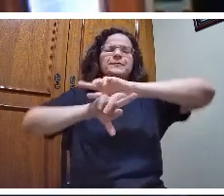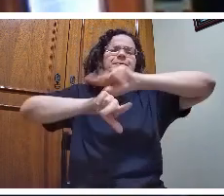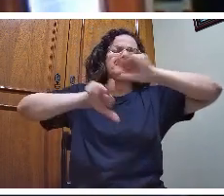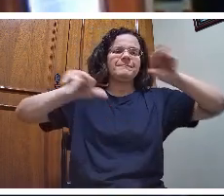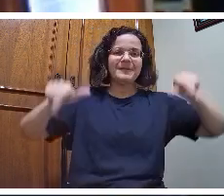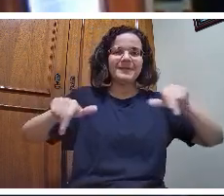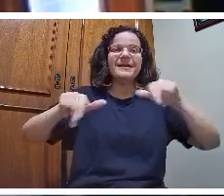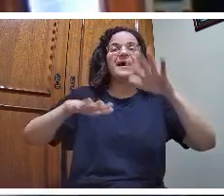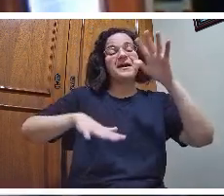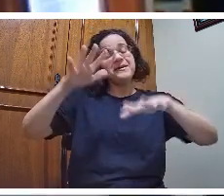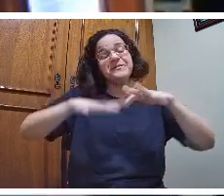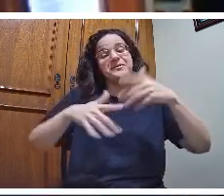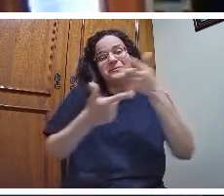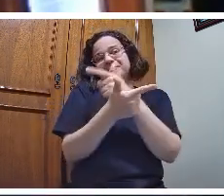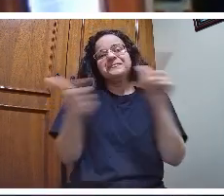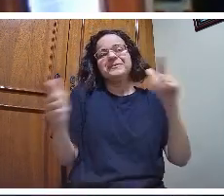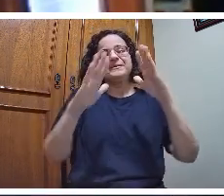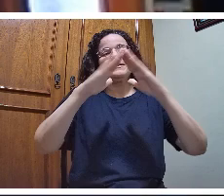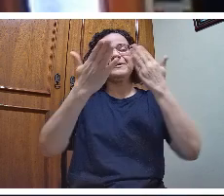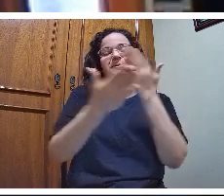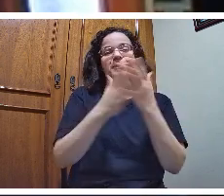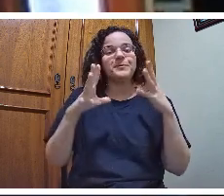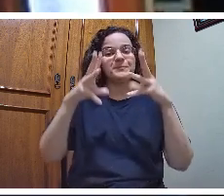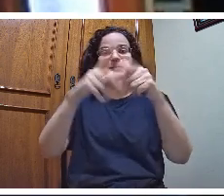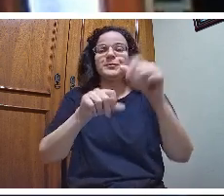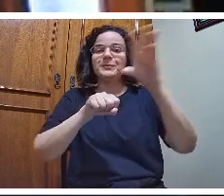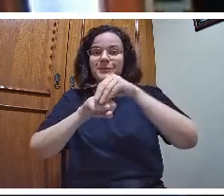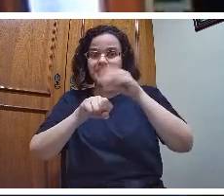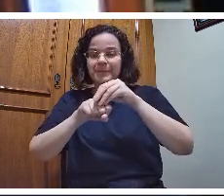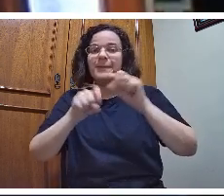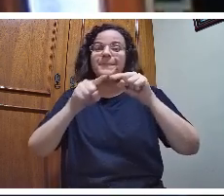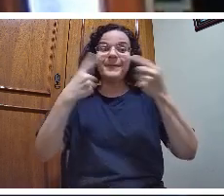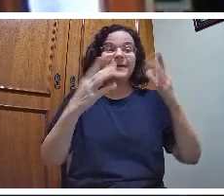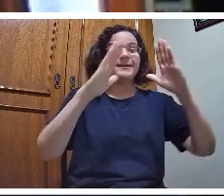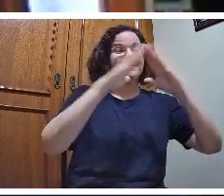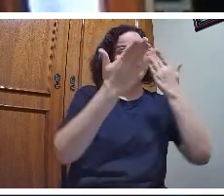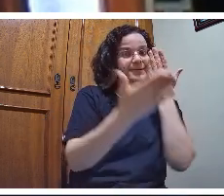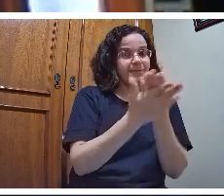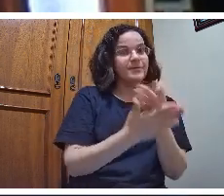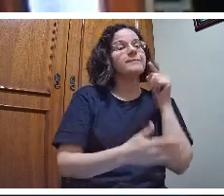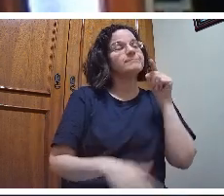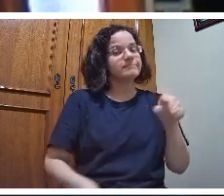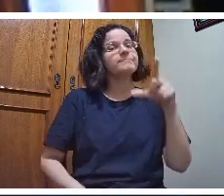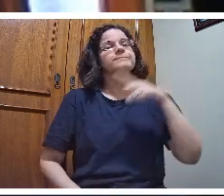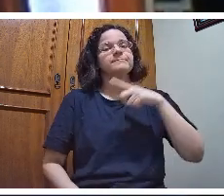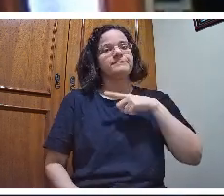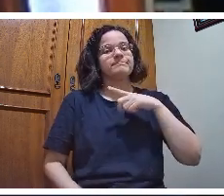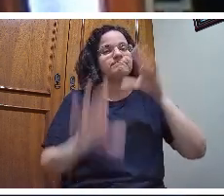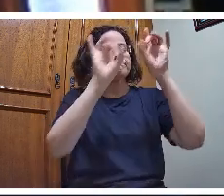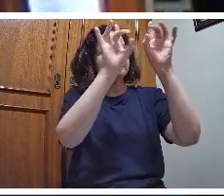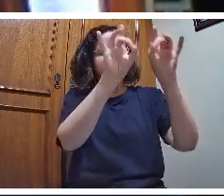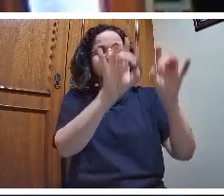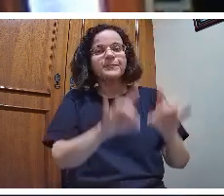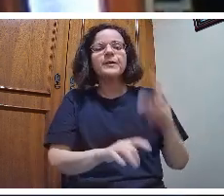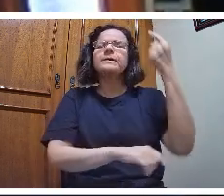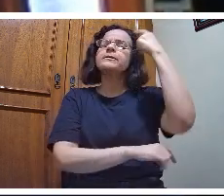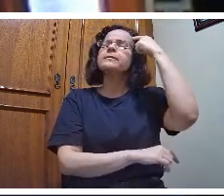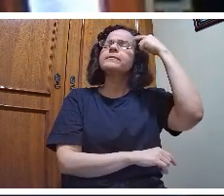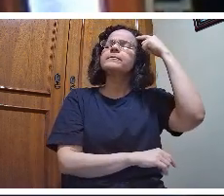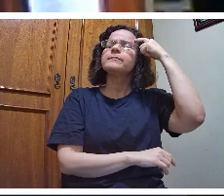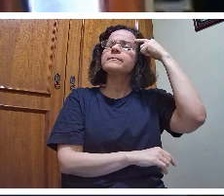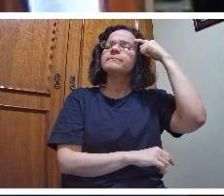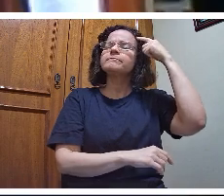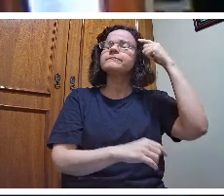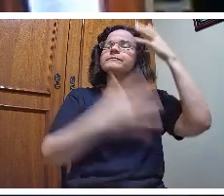ter todo esse conhecimento. Todavia, a escola tem a função específica de pensar, de raciocinar, de